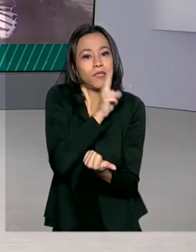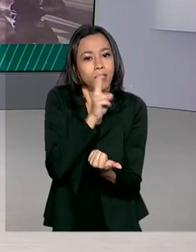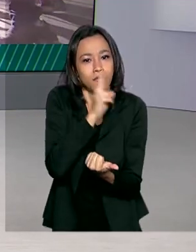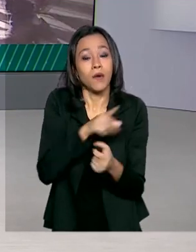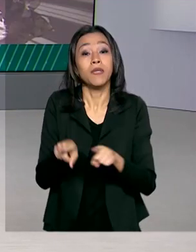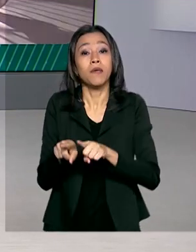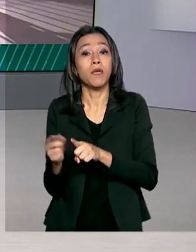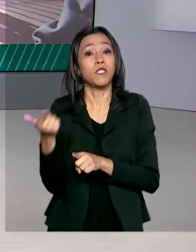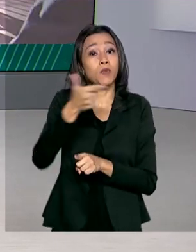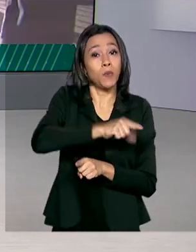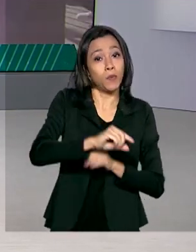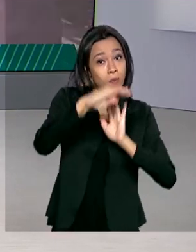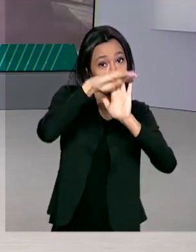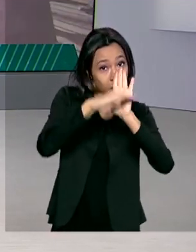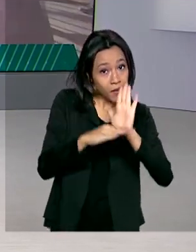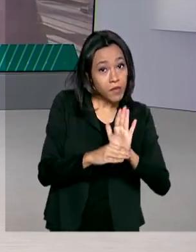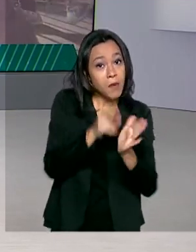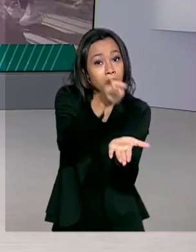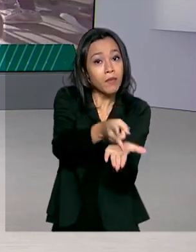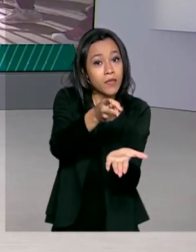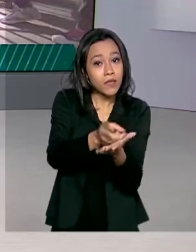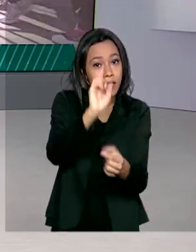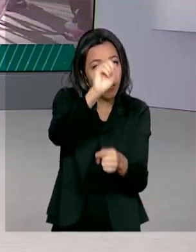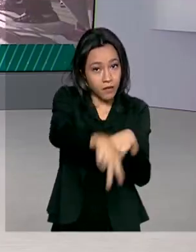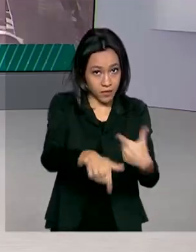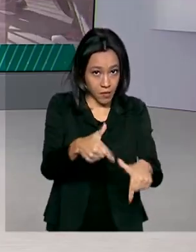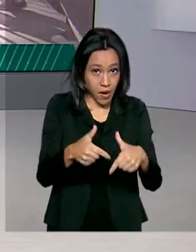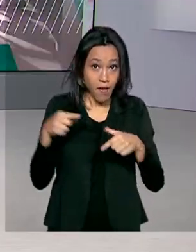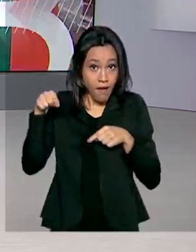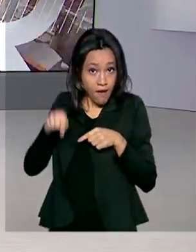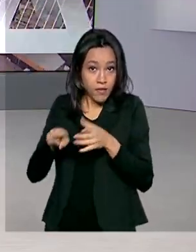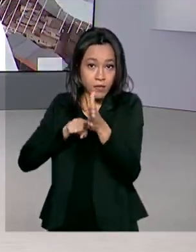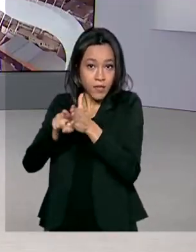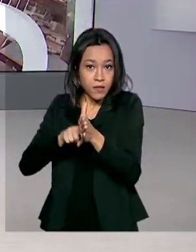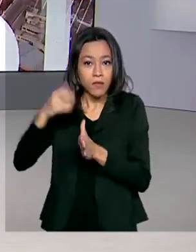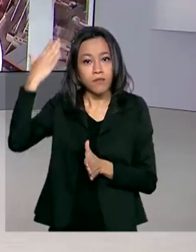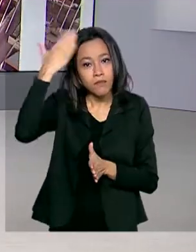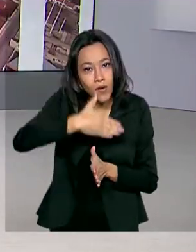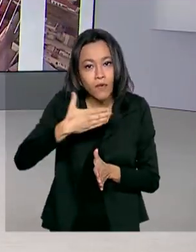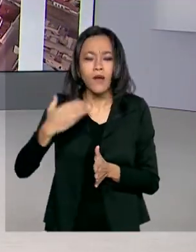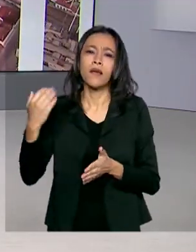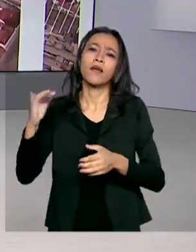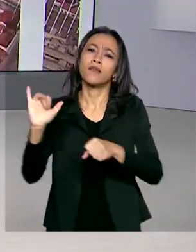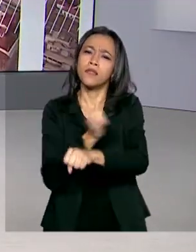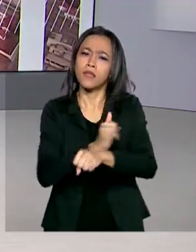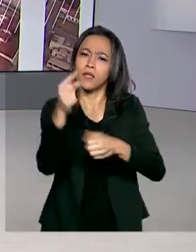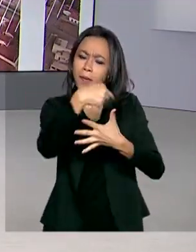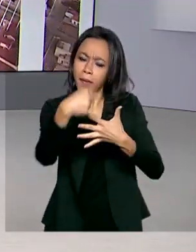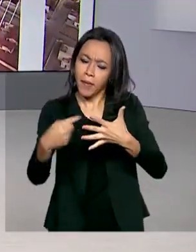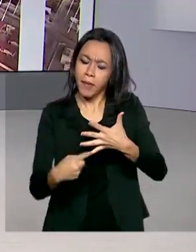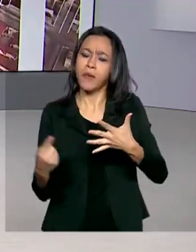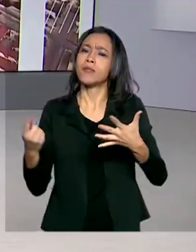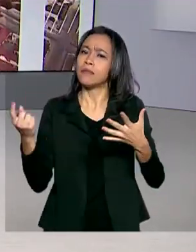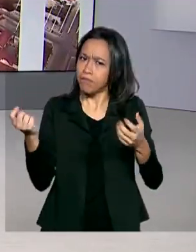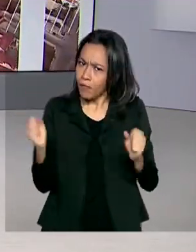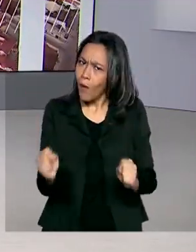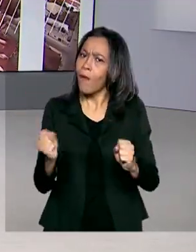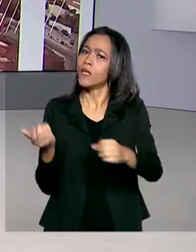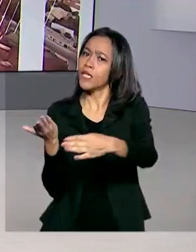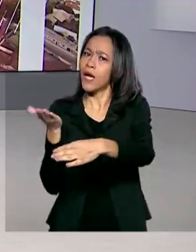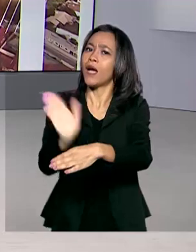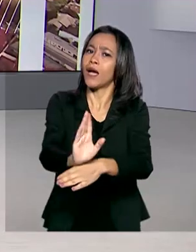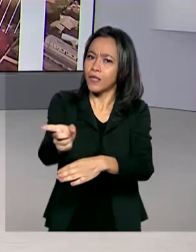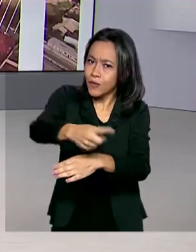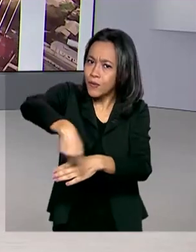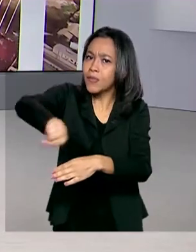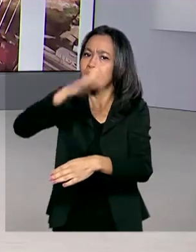emergencial de manutenção do emprego e renda. A pesquisa revela que as medidas podem ajudar grande parte da população